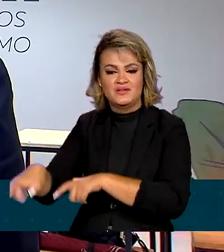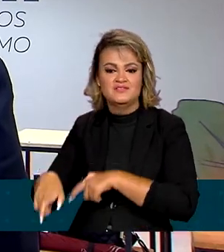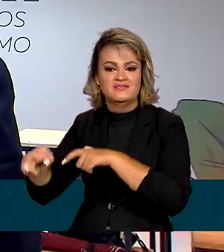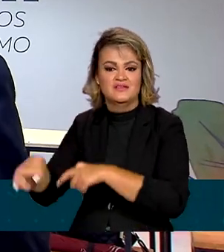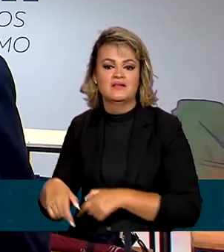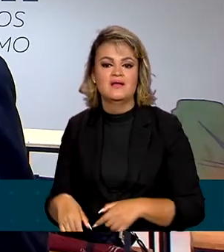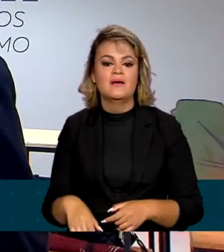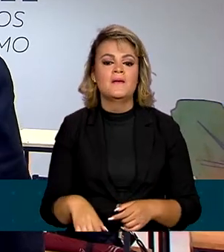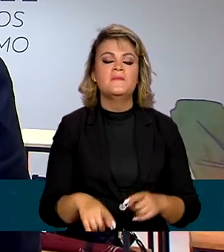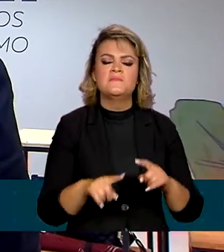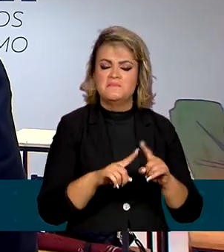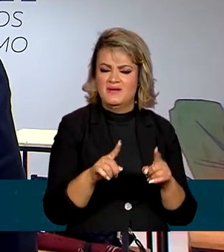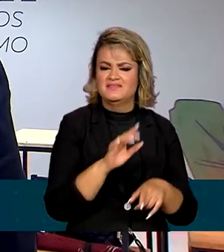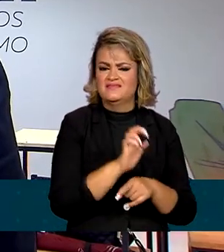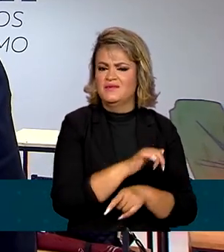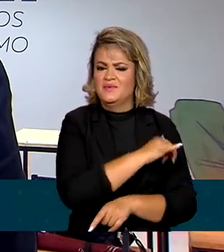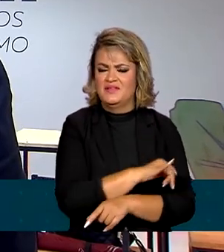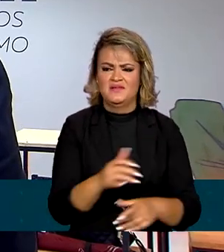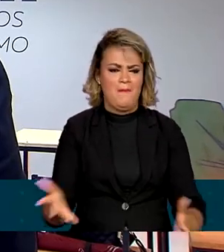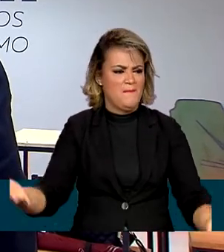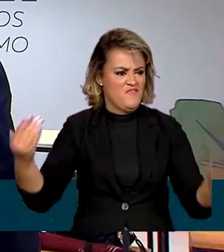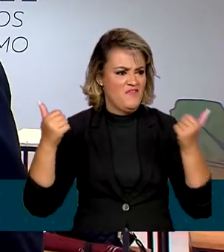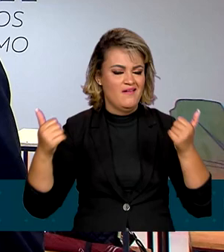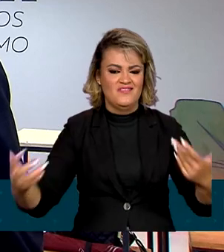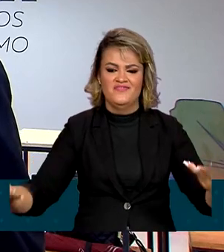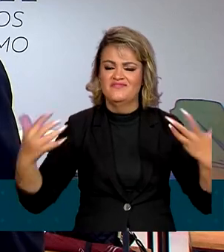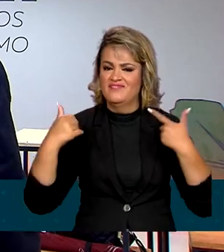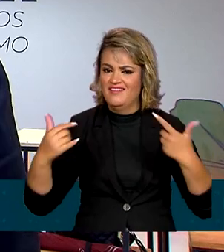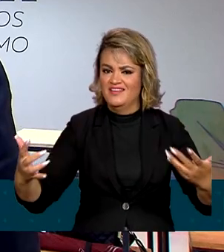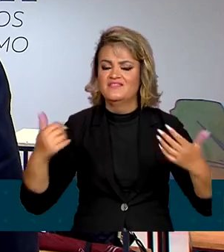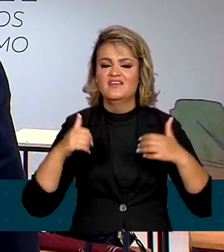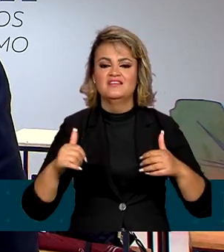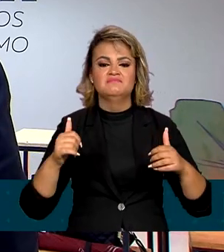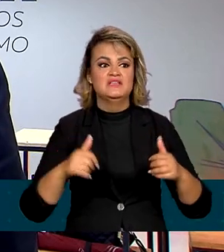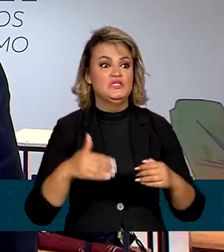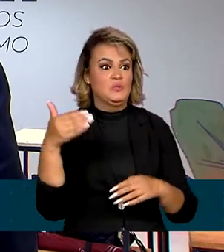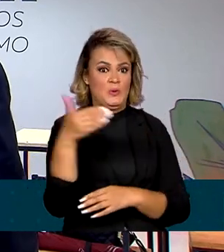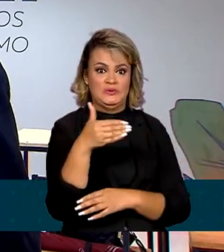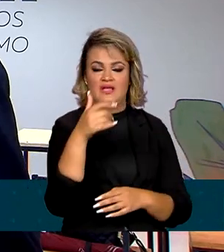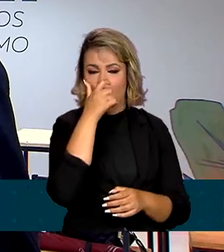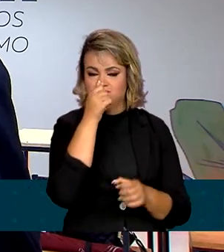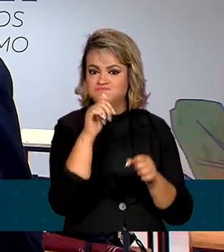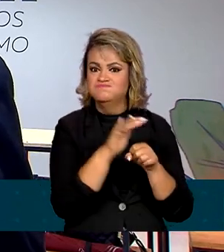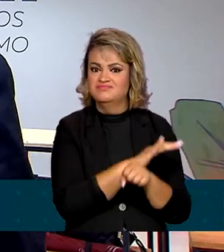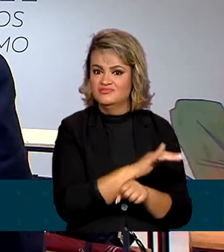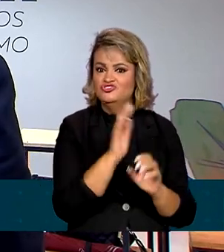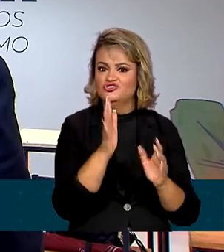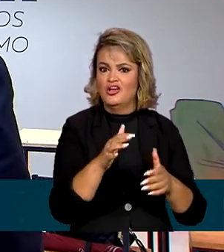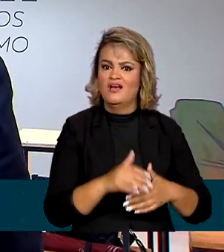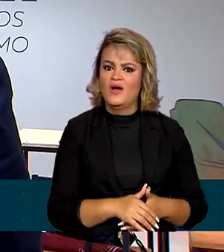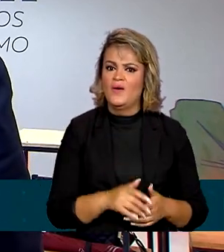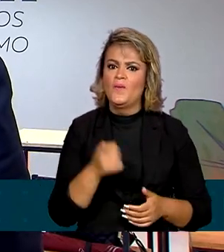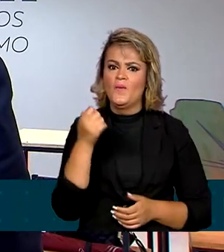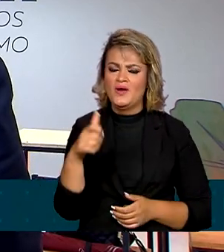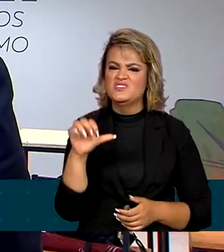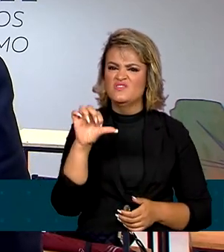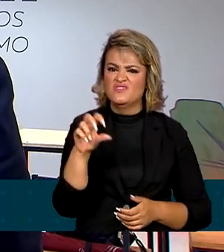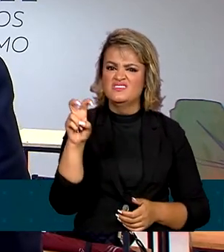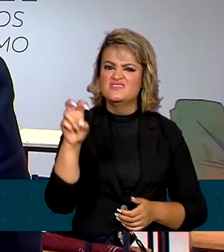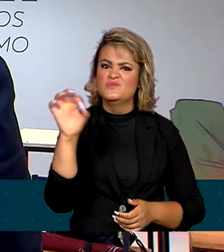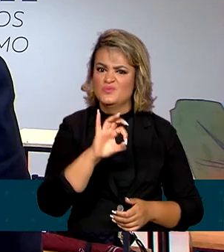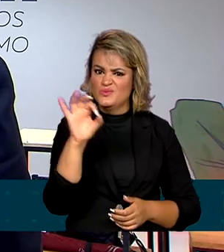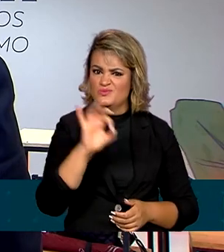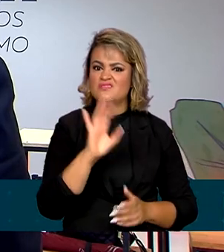Janeiro espera todos de braços abertos e com a expectativa de ocupação atelera muito alta. A gente já tem números da ordem de 95%